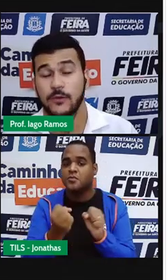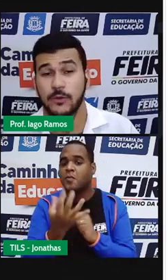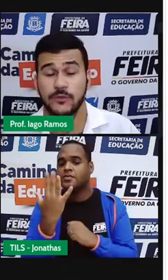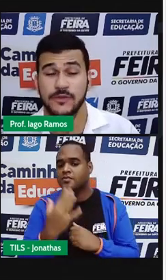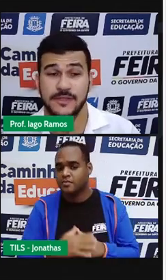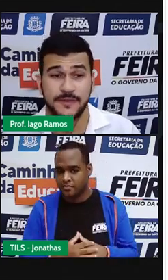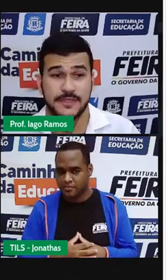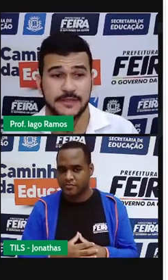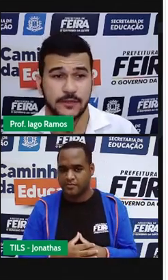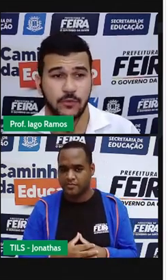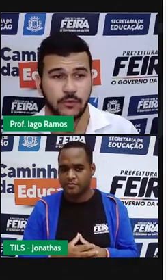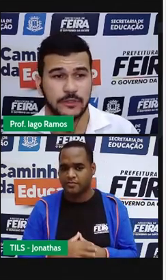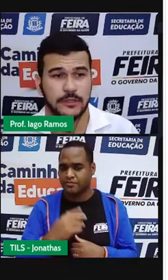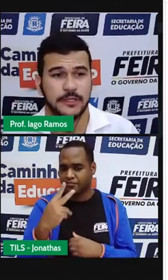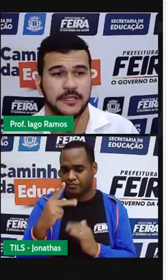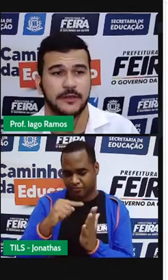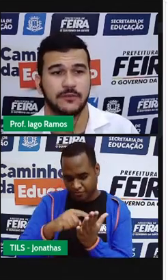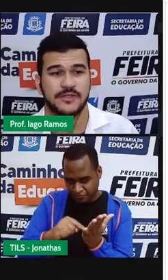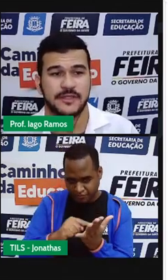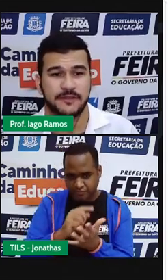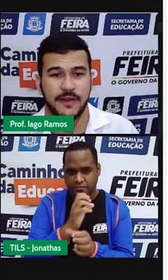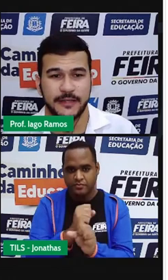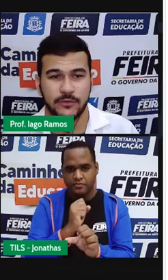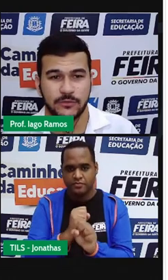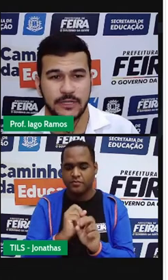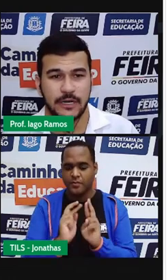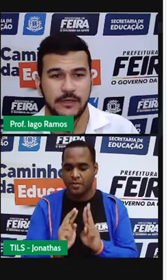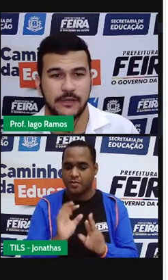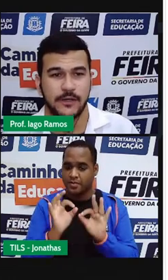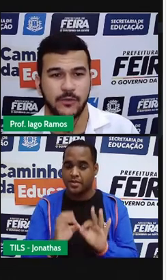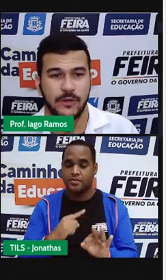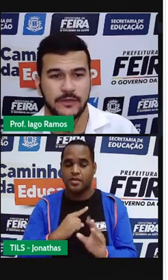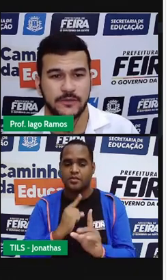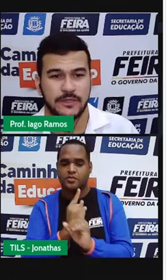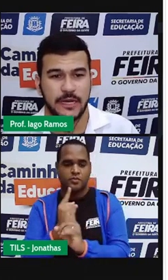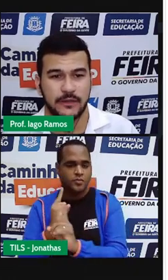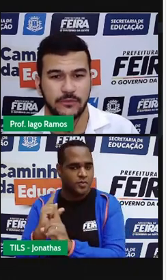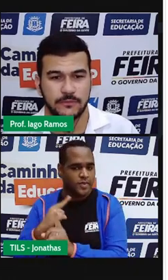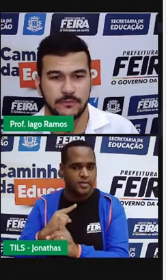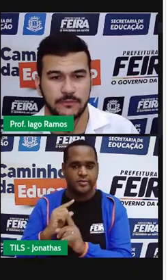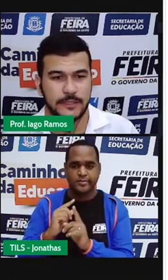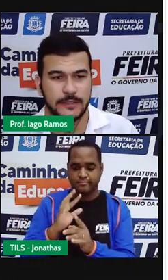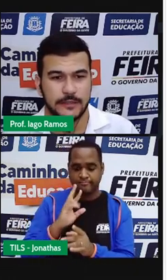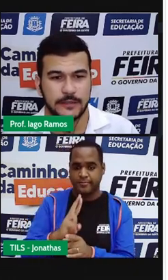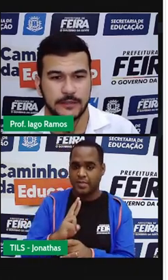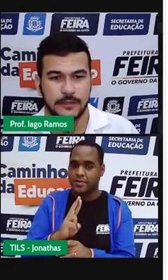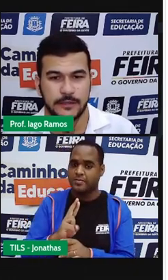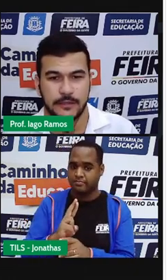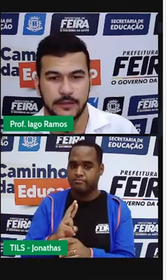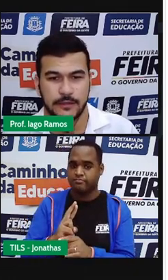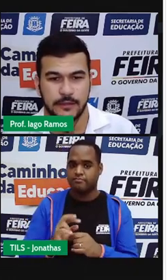Quando você fizer essa conta, você vai encontrar o resultado né?